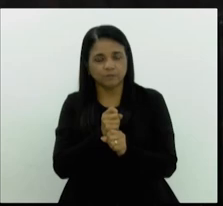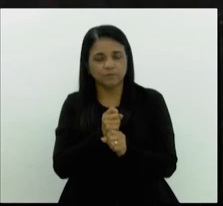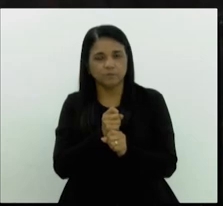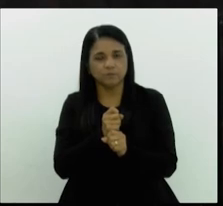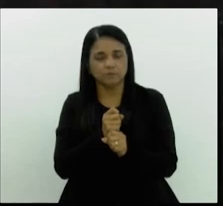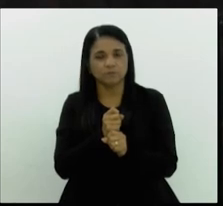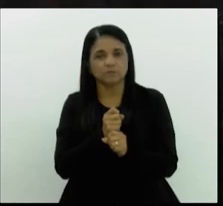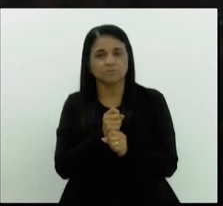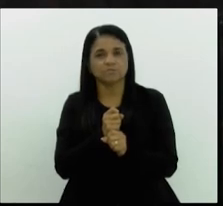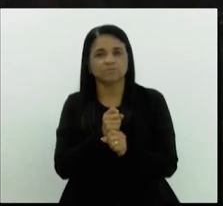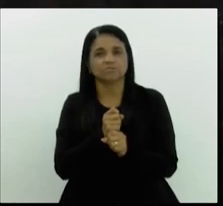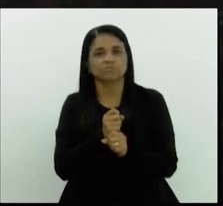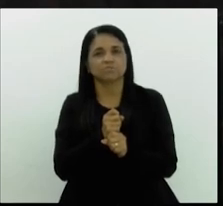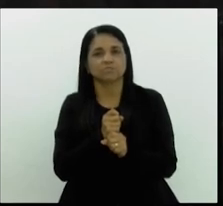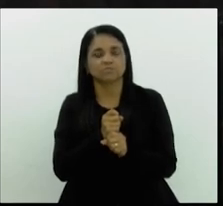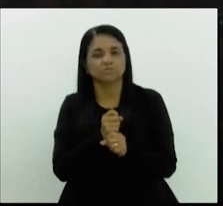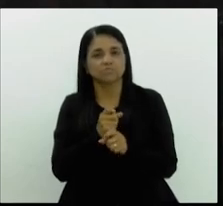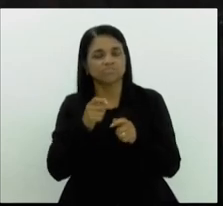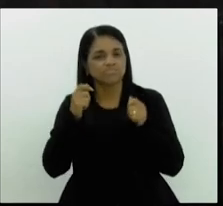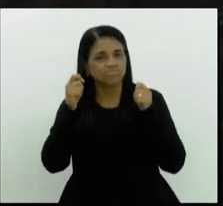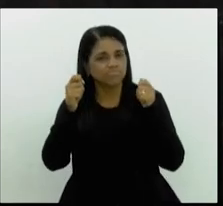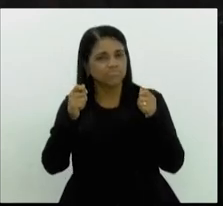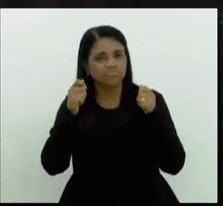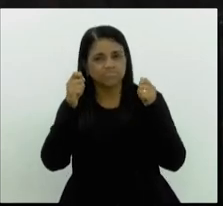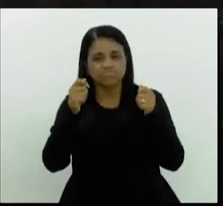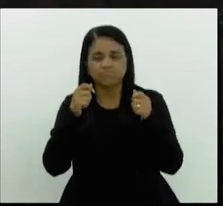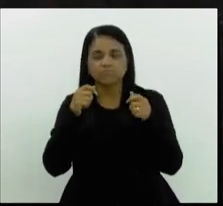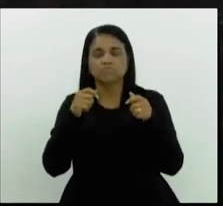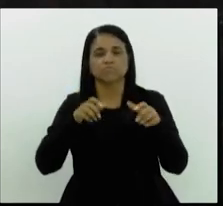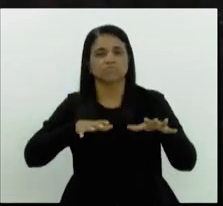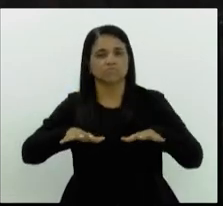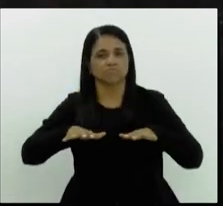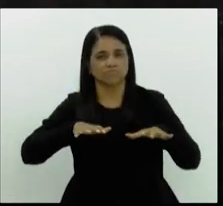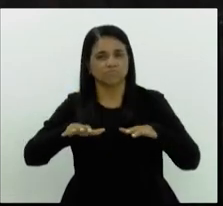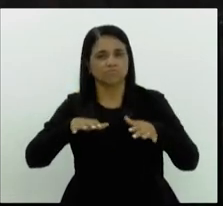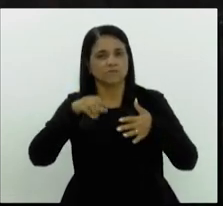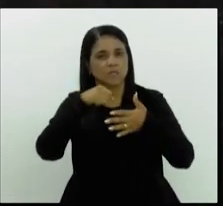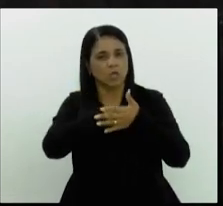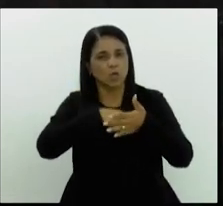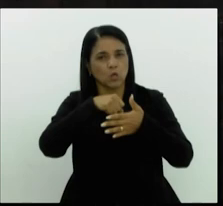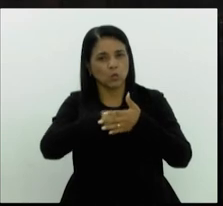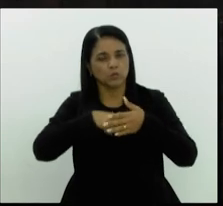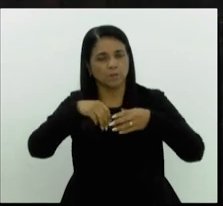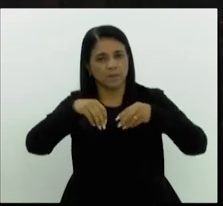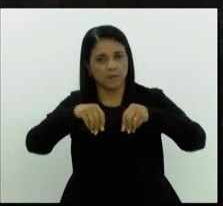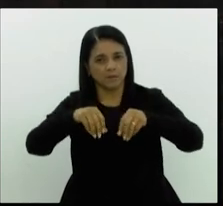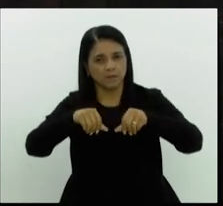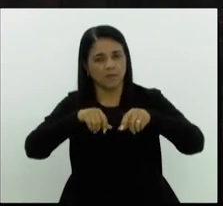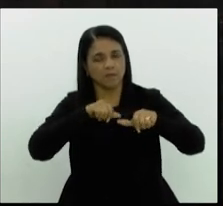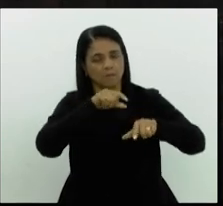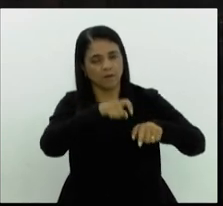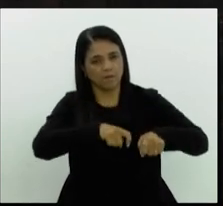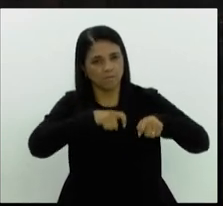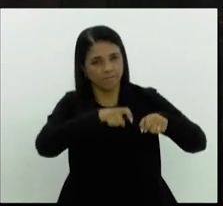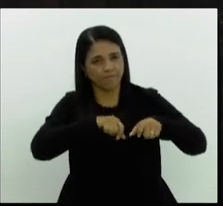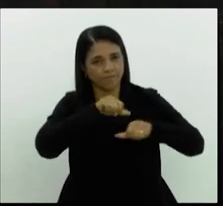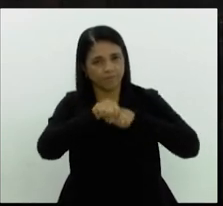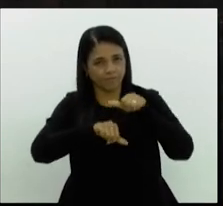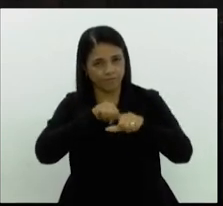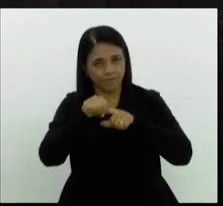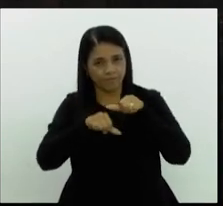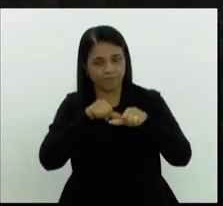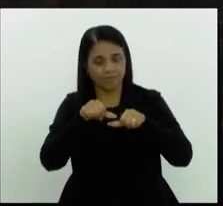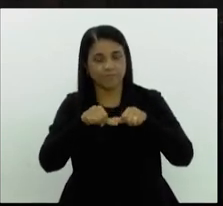jornada nacional de luta pela terra e pela reforma agrária, como